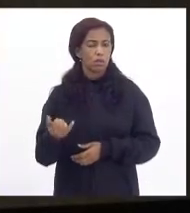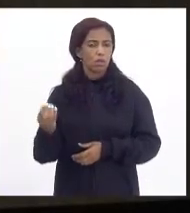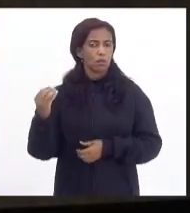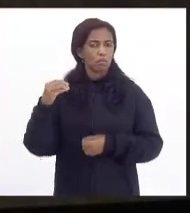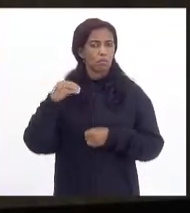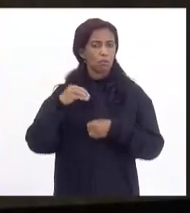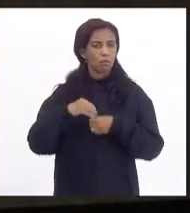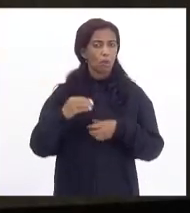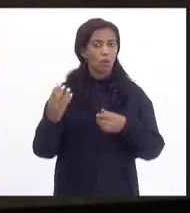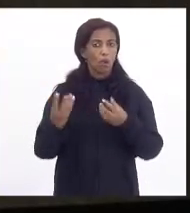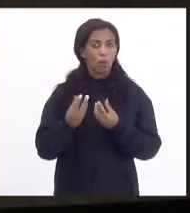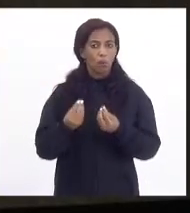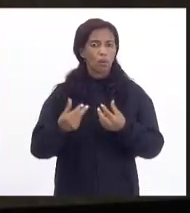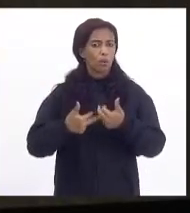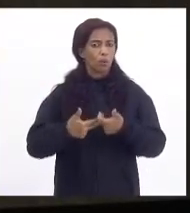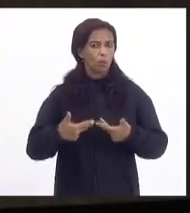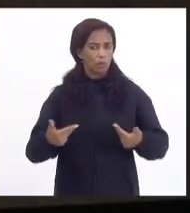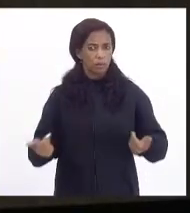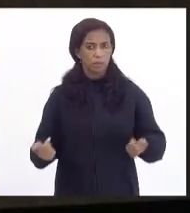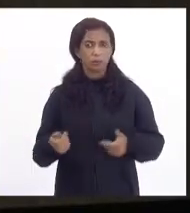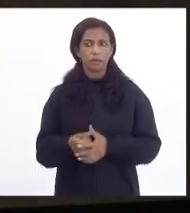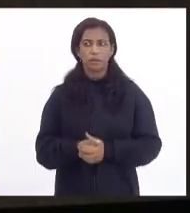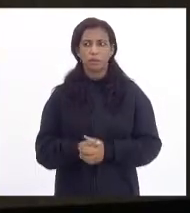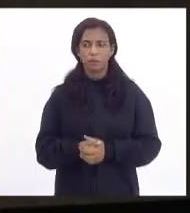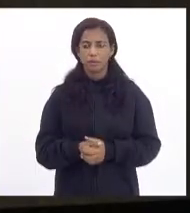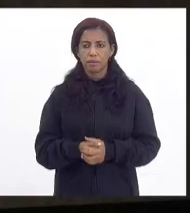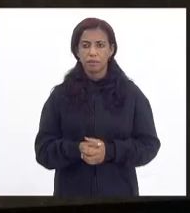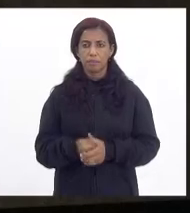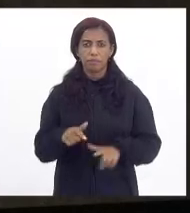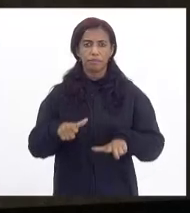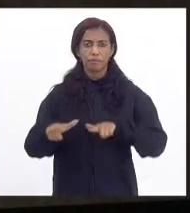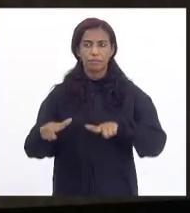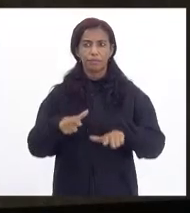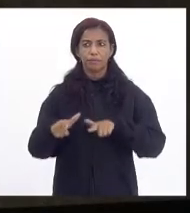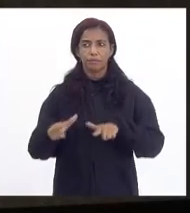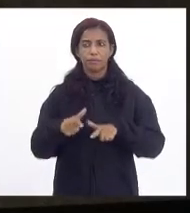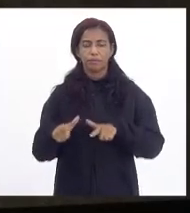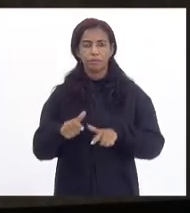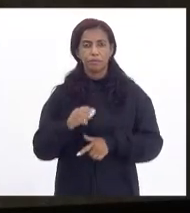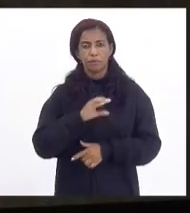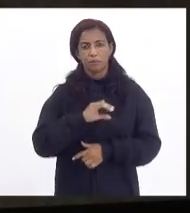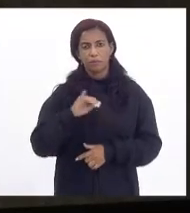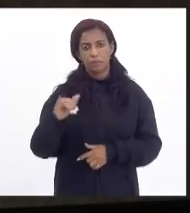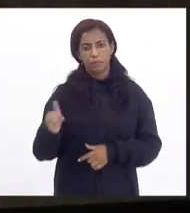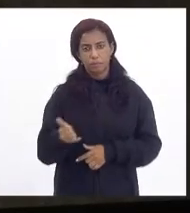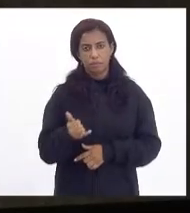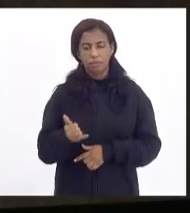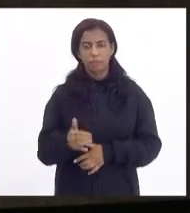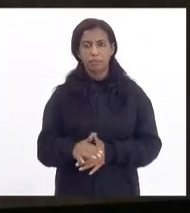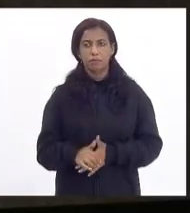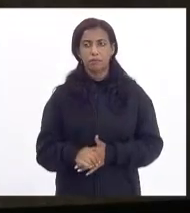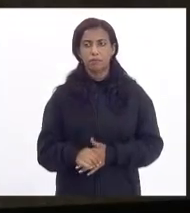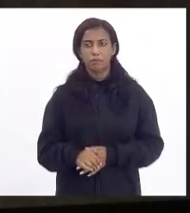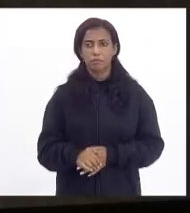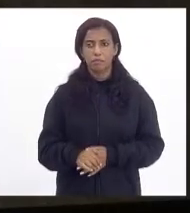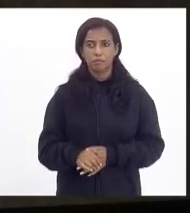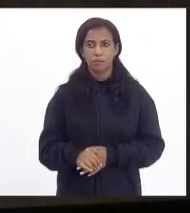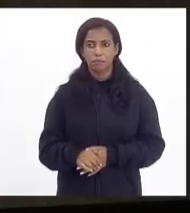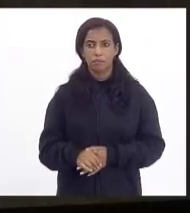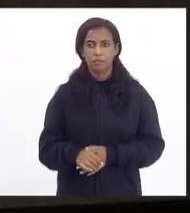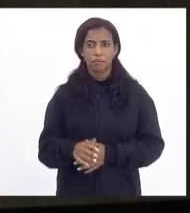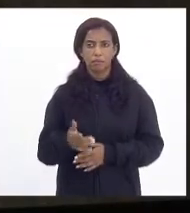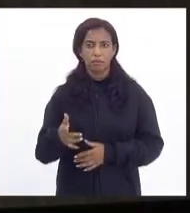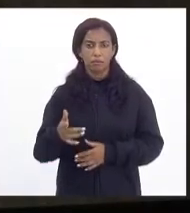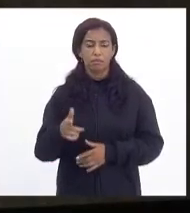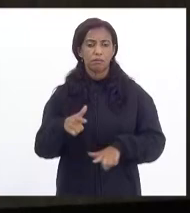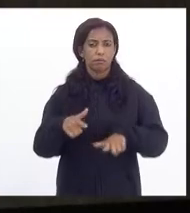muita qualidade no trabalho que a CCJ pretende